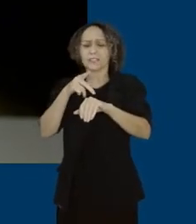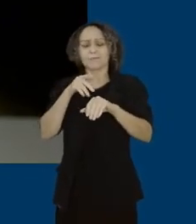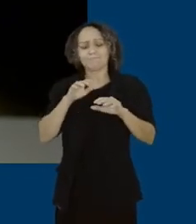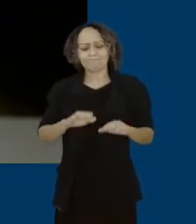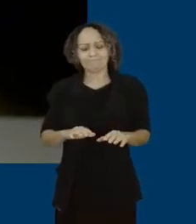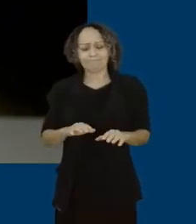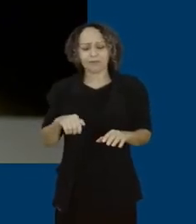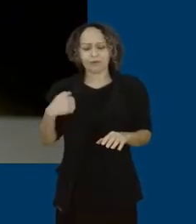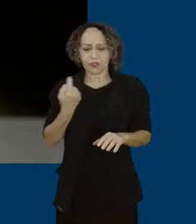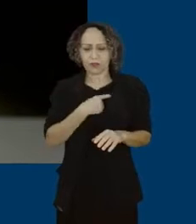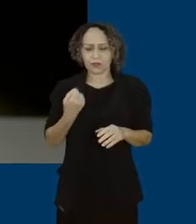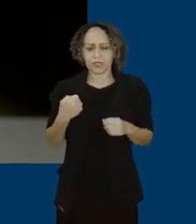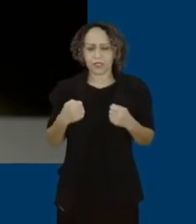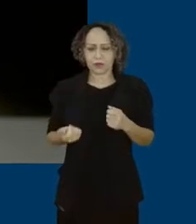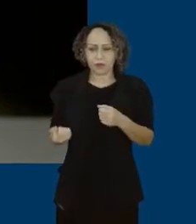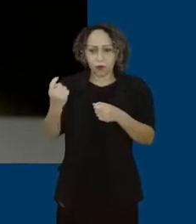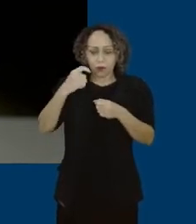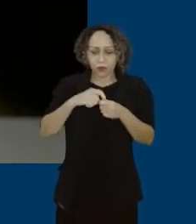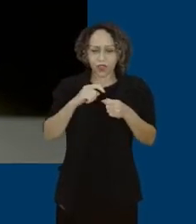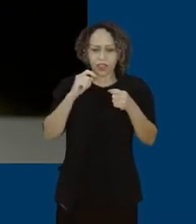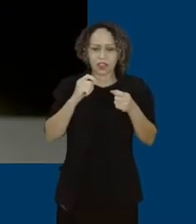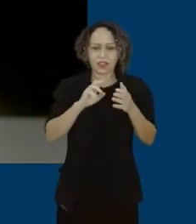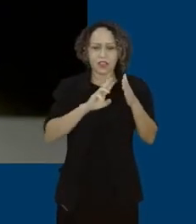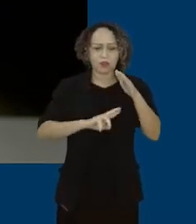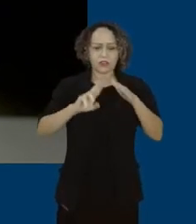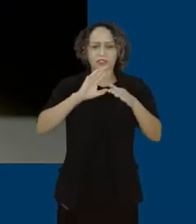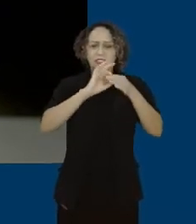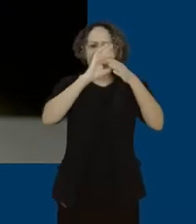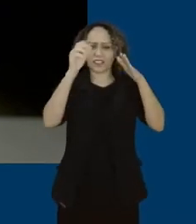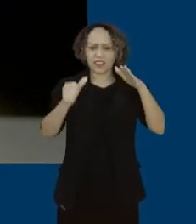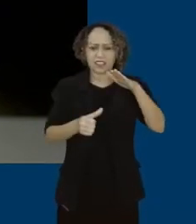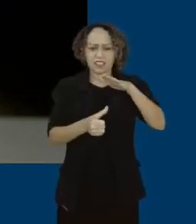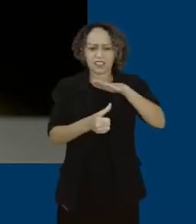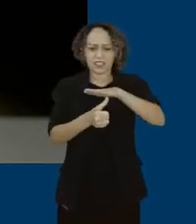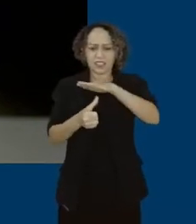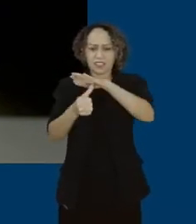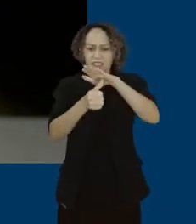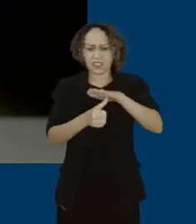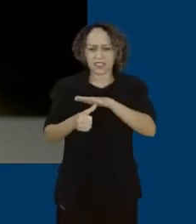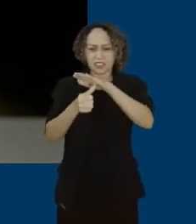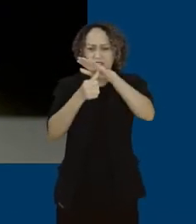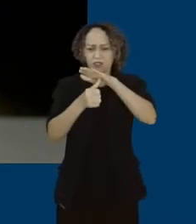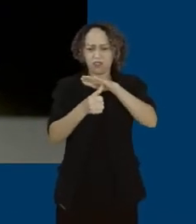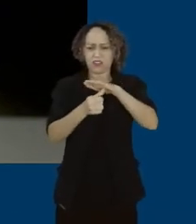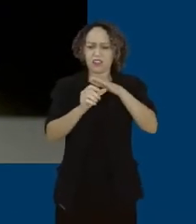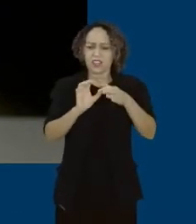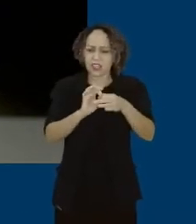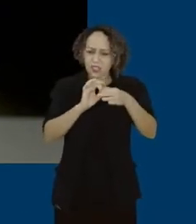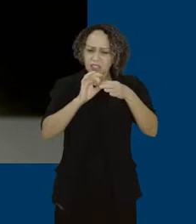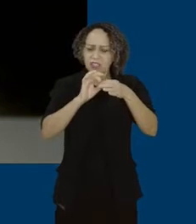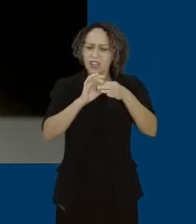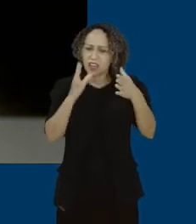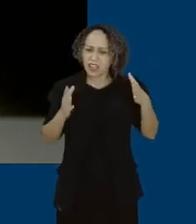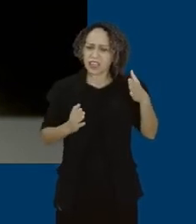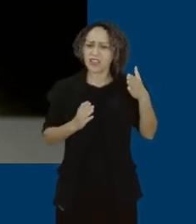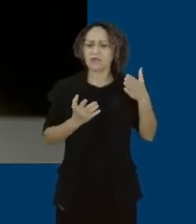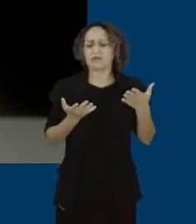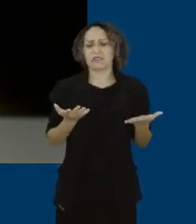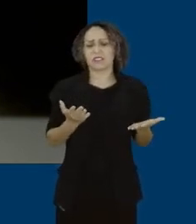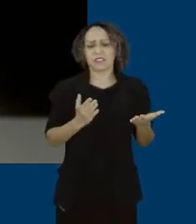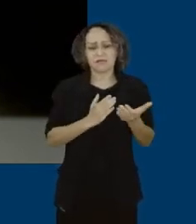democratizar as universidades, as escolhas dos reitores, a dar autonomia às universidades, o direito de cátedra,